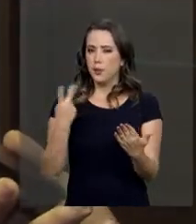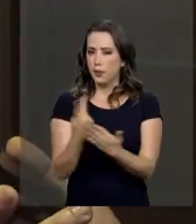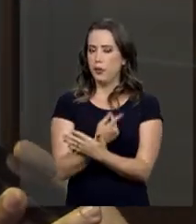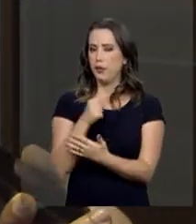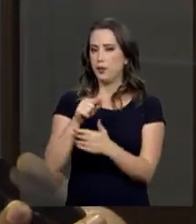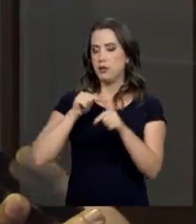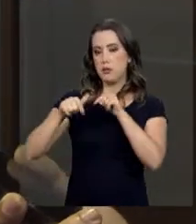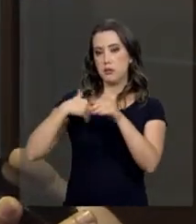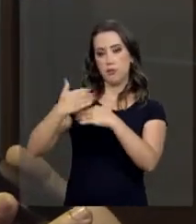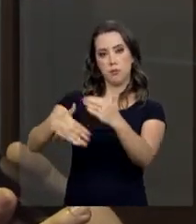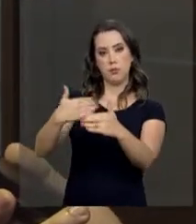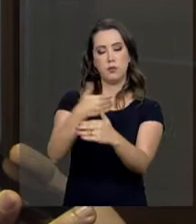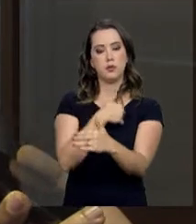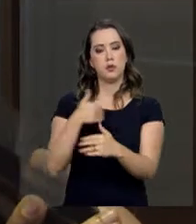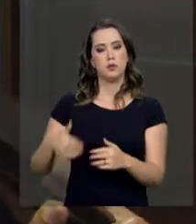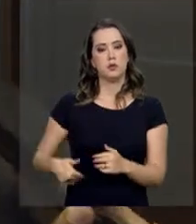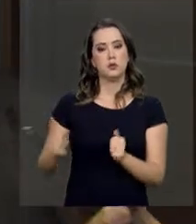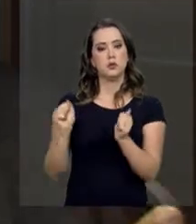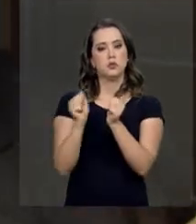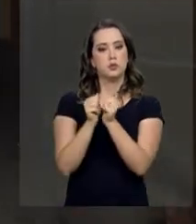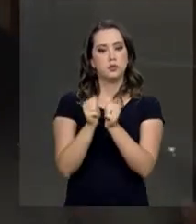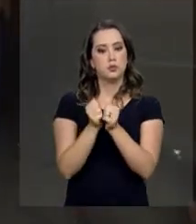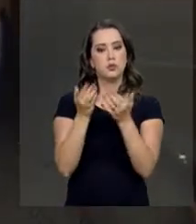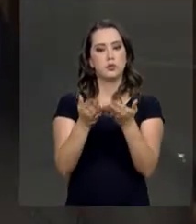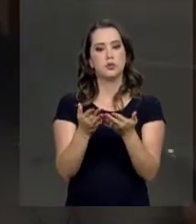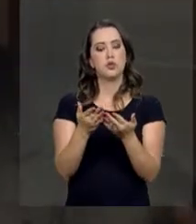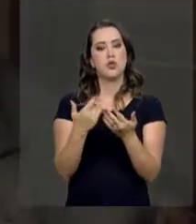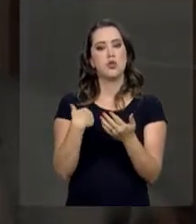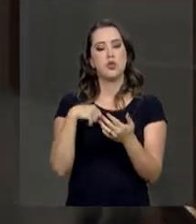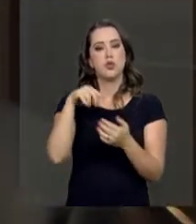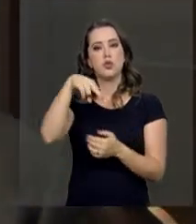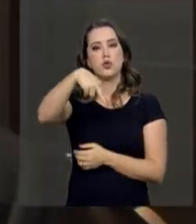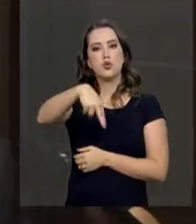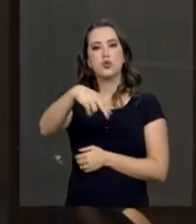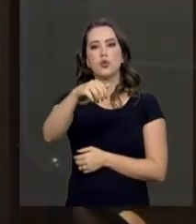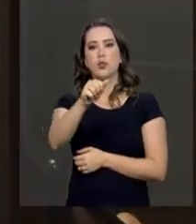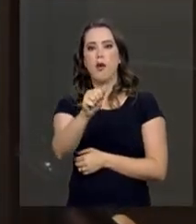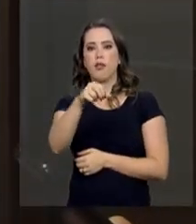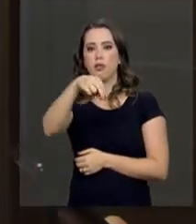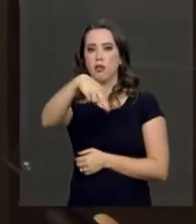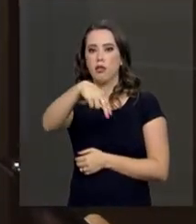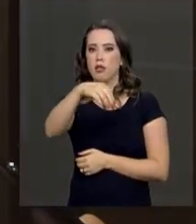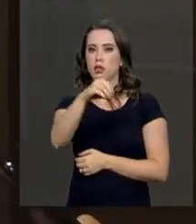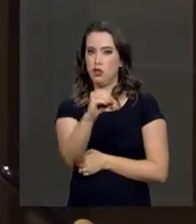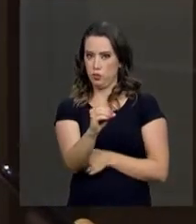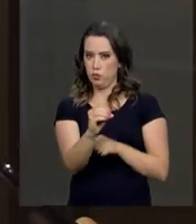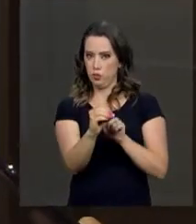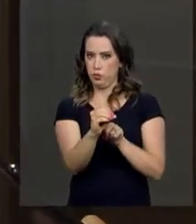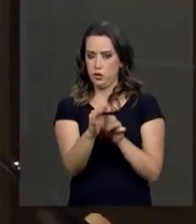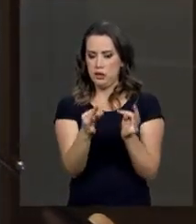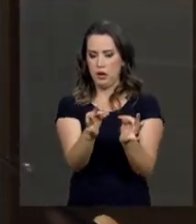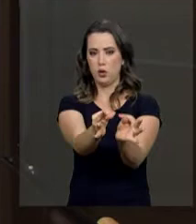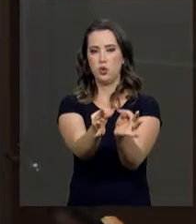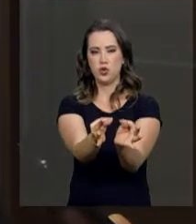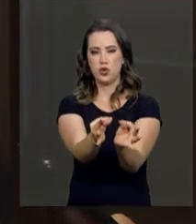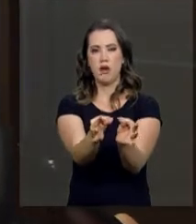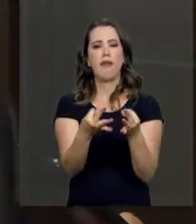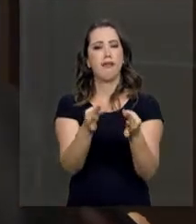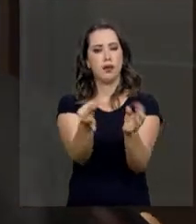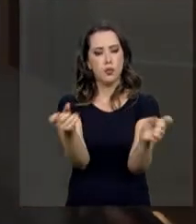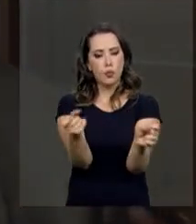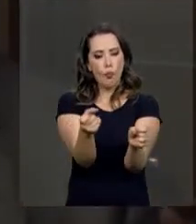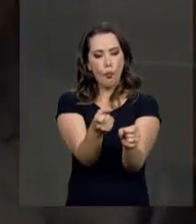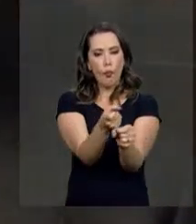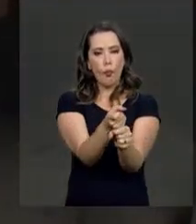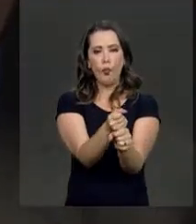ações do governo junto à nanotecnologia, no sentido de levar essa tecnologia para todos os setores da nossa economia e da nossa academia.